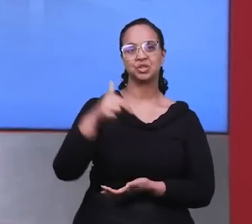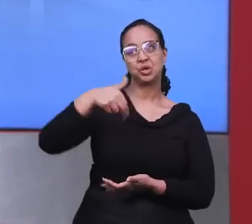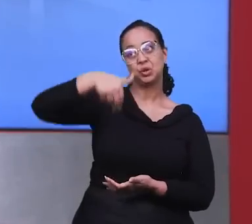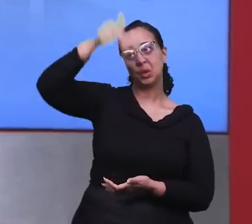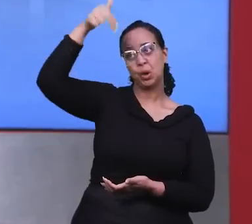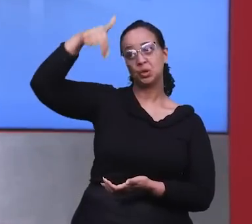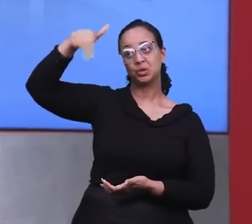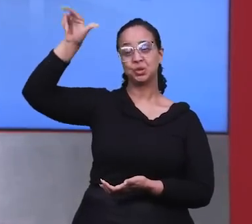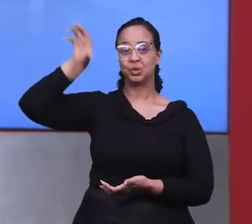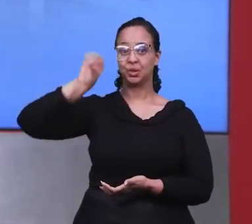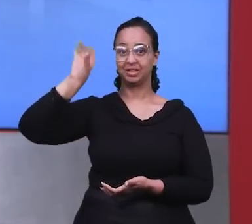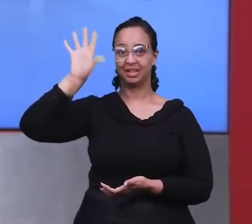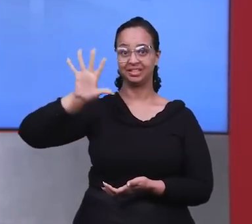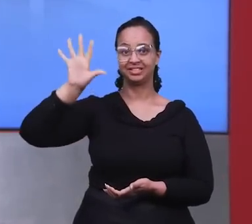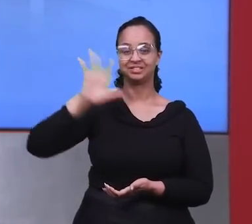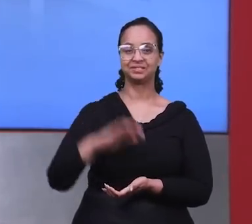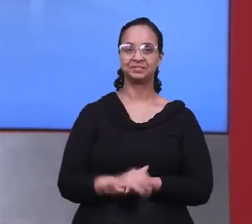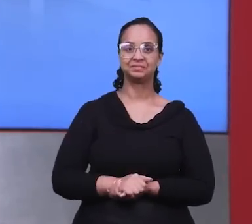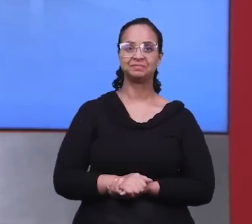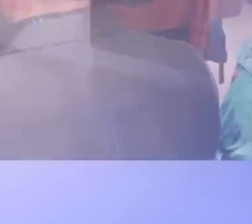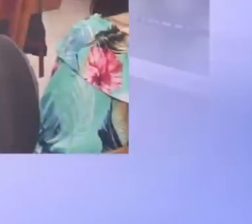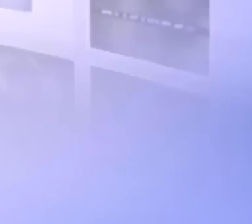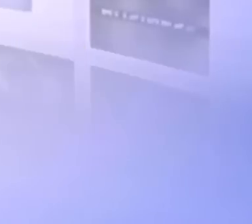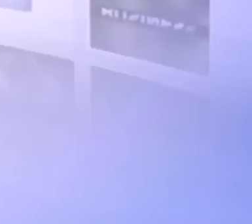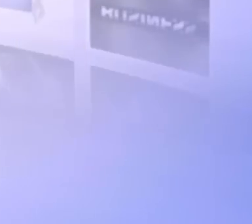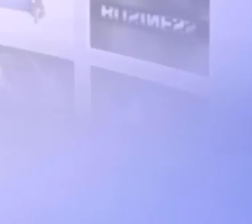edição, norte e nordeste.